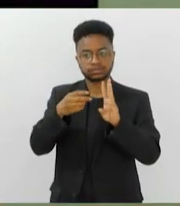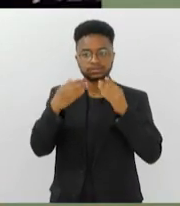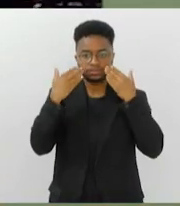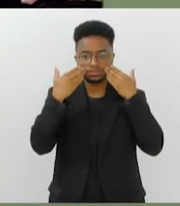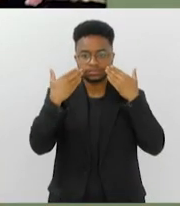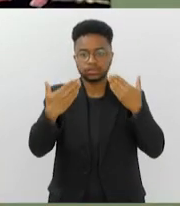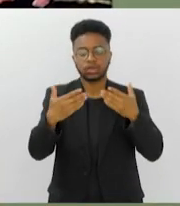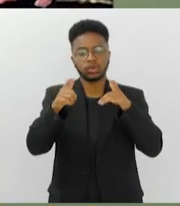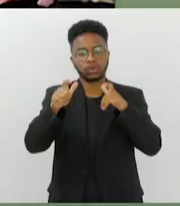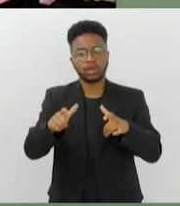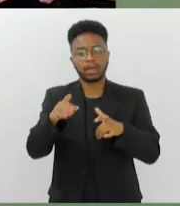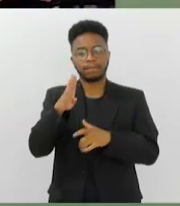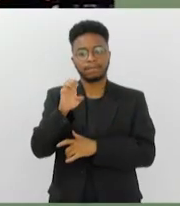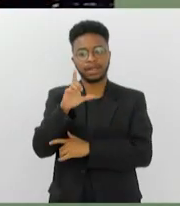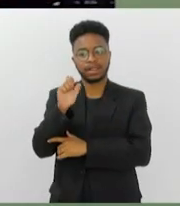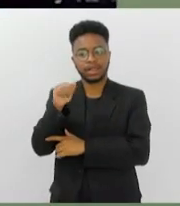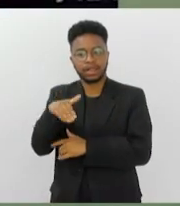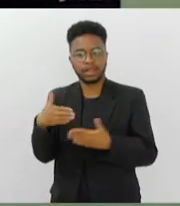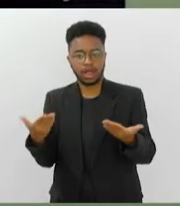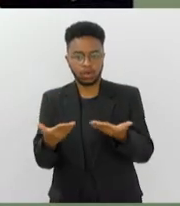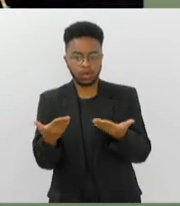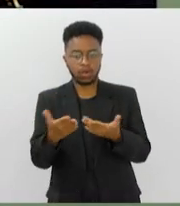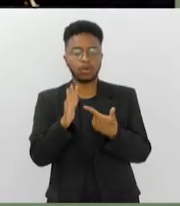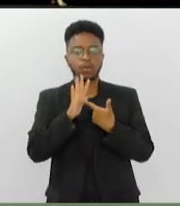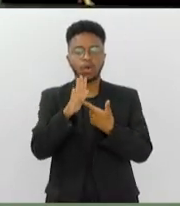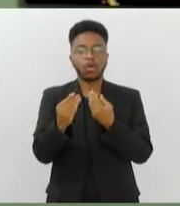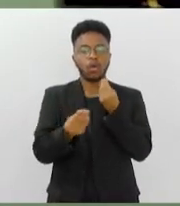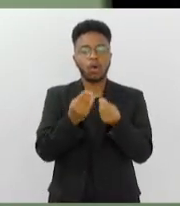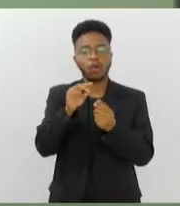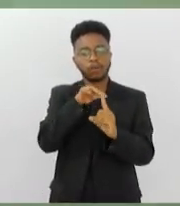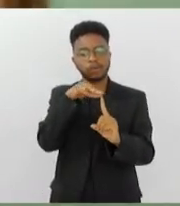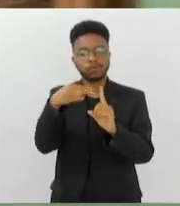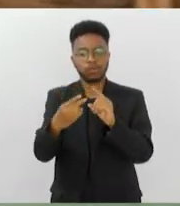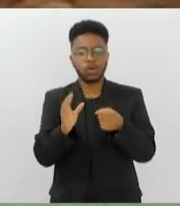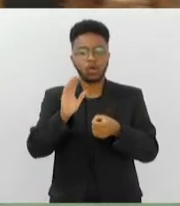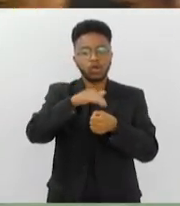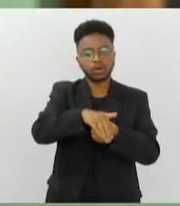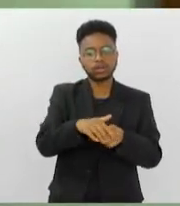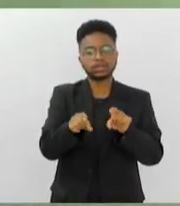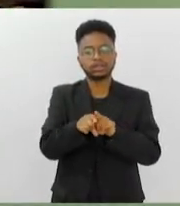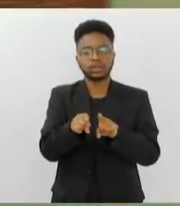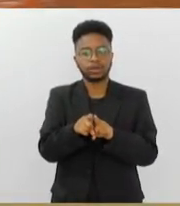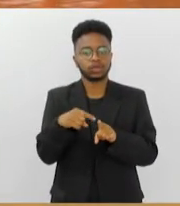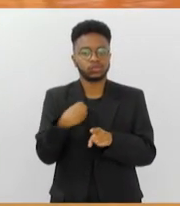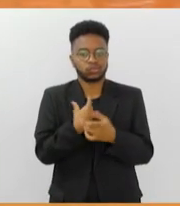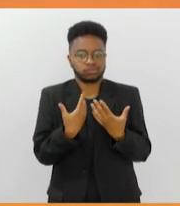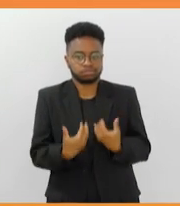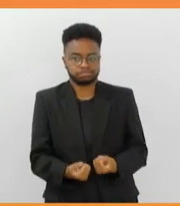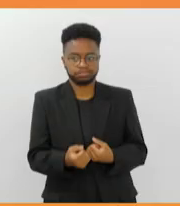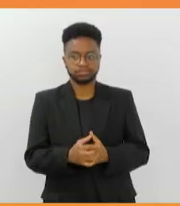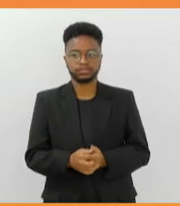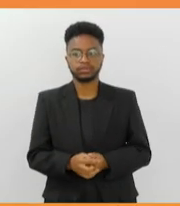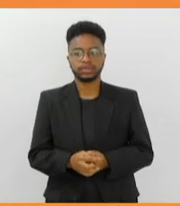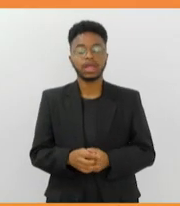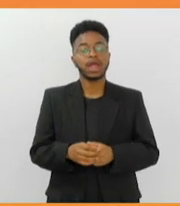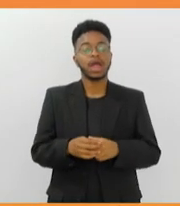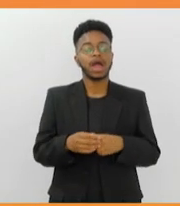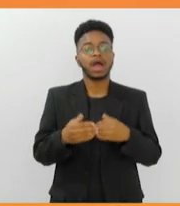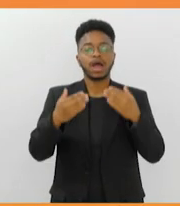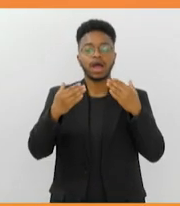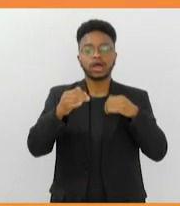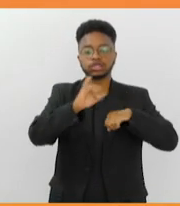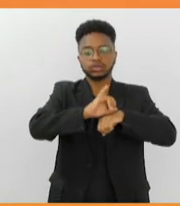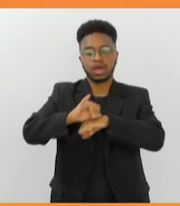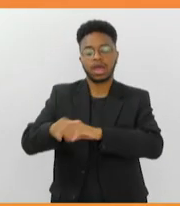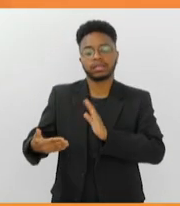na Belém do Pará atual, numa crítica ao olhar colonizado e exótico que acabamos por adotar. A exposição vai até dezembro